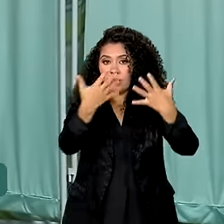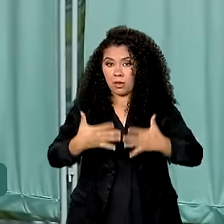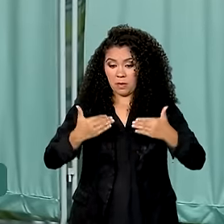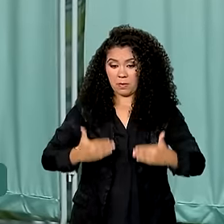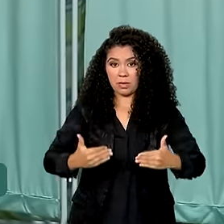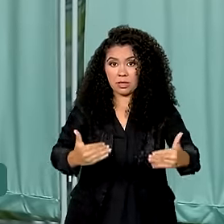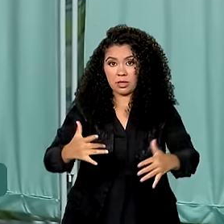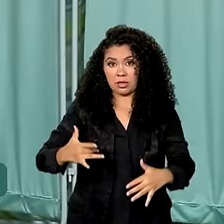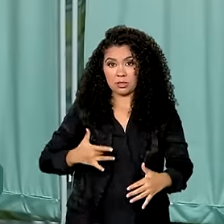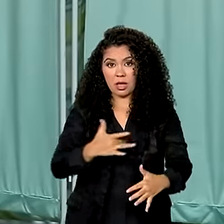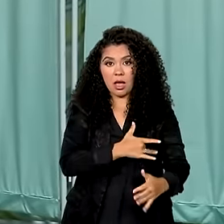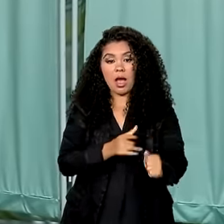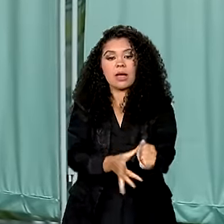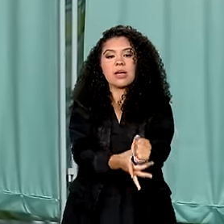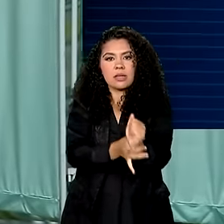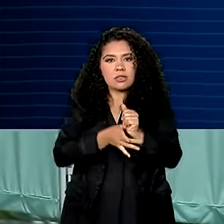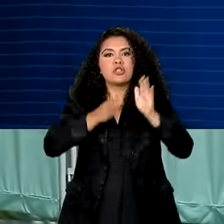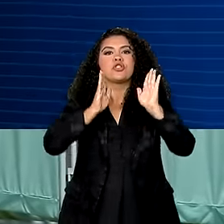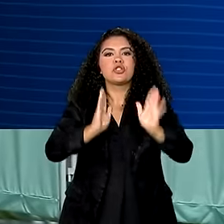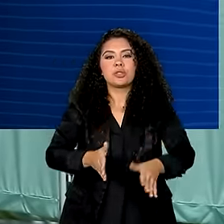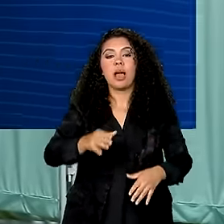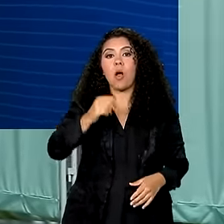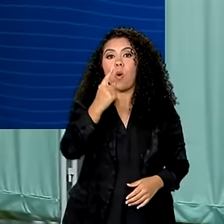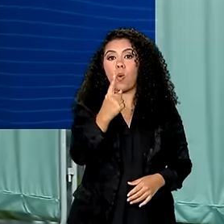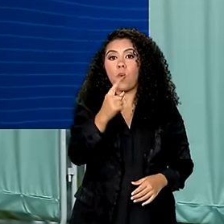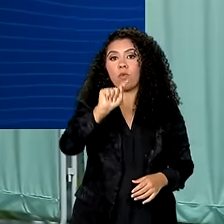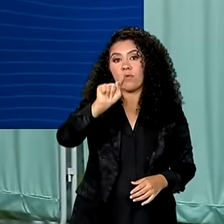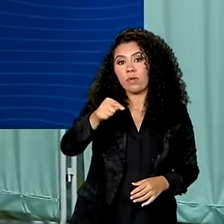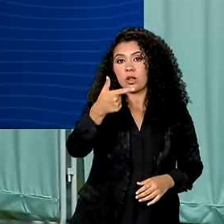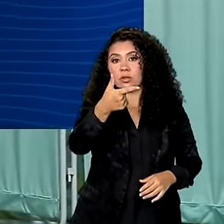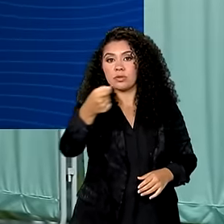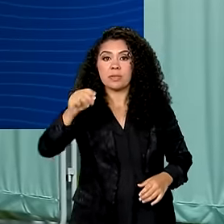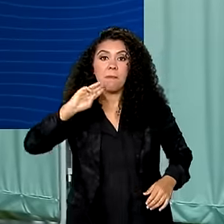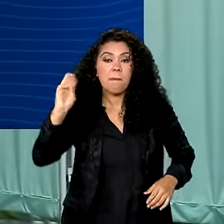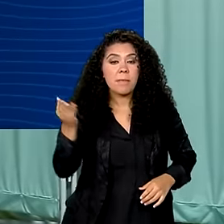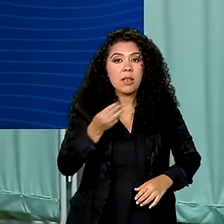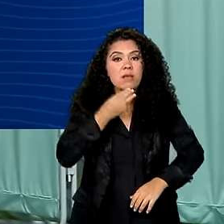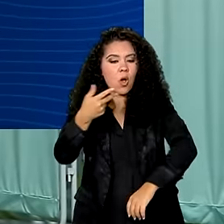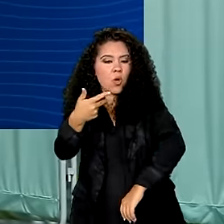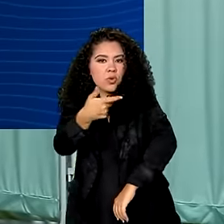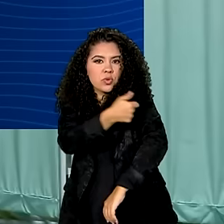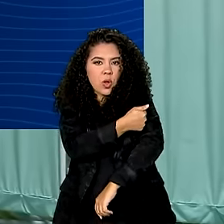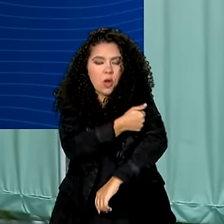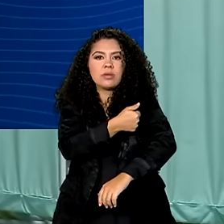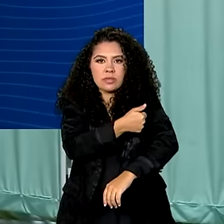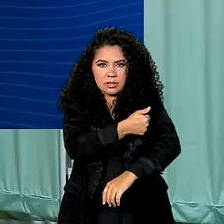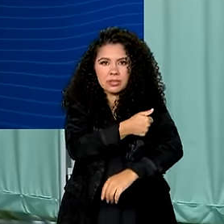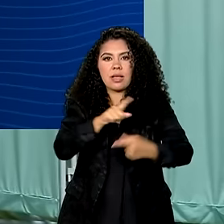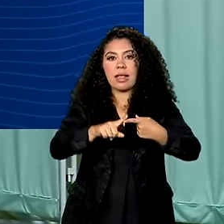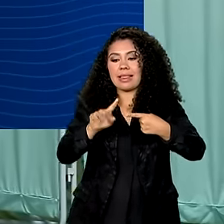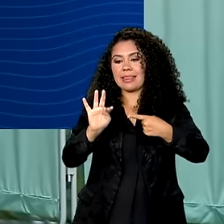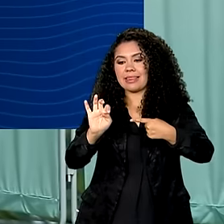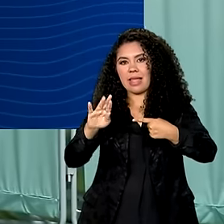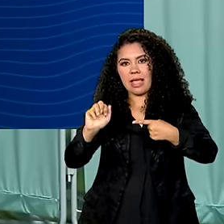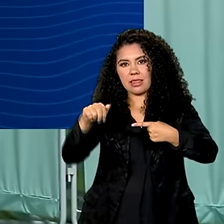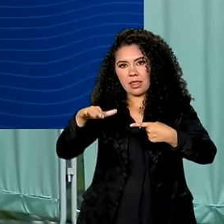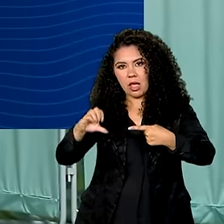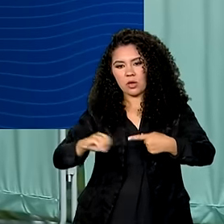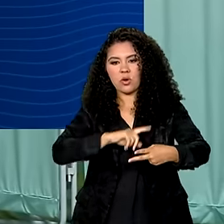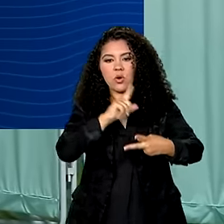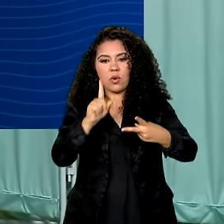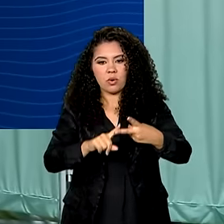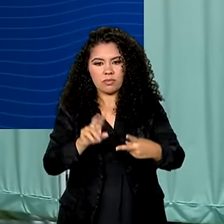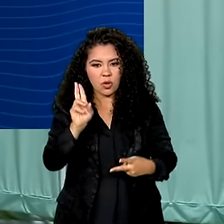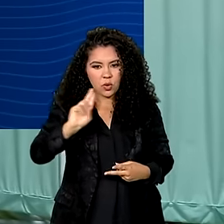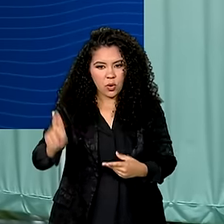Saúde já garantiu mais de 1 milhão e 200 mil doses das vacinas contra tétano, difteria,